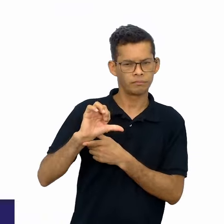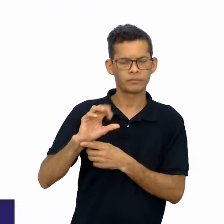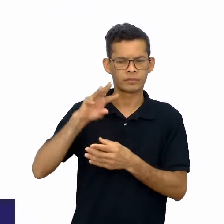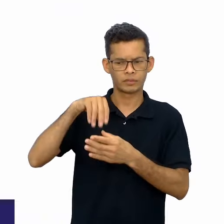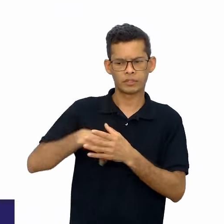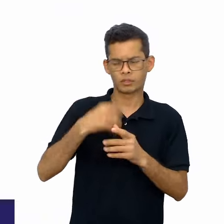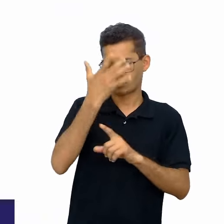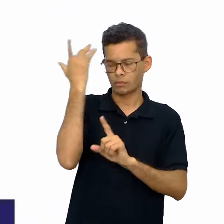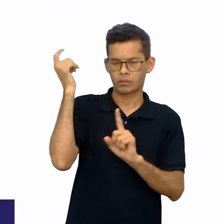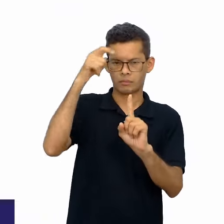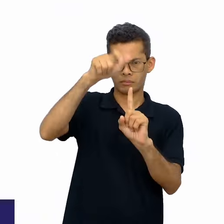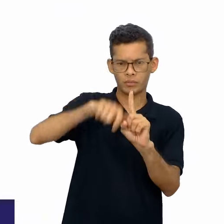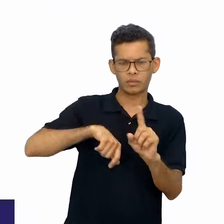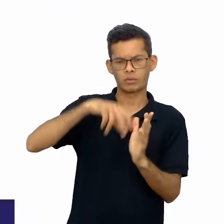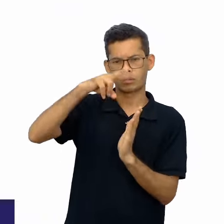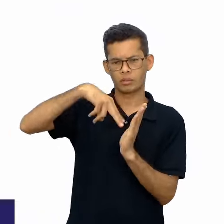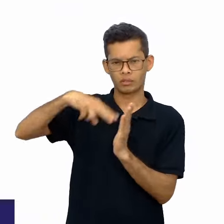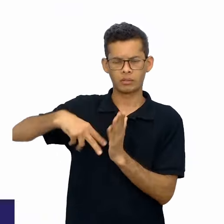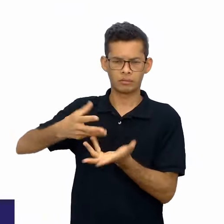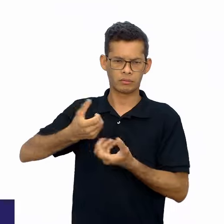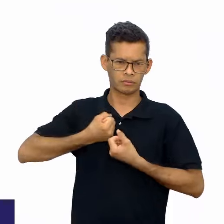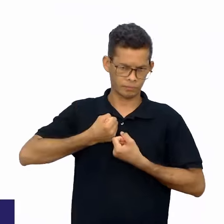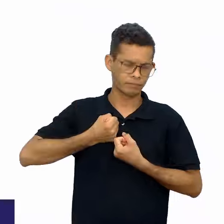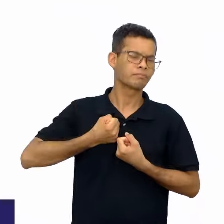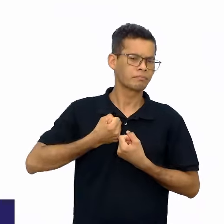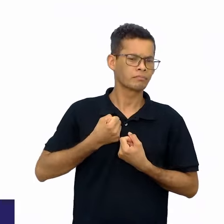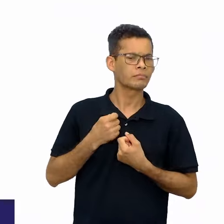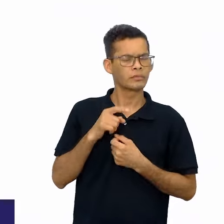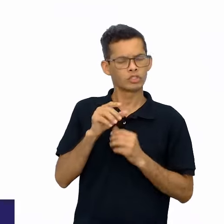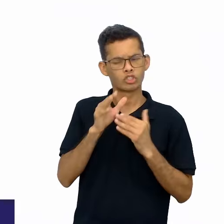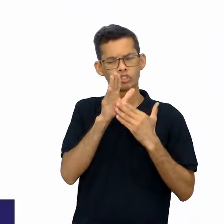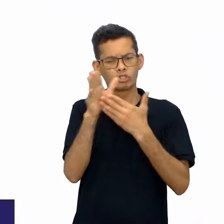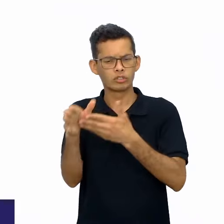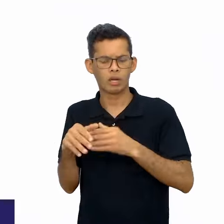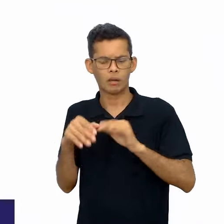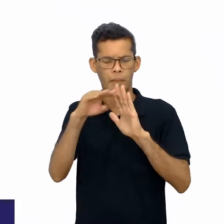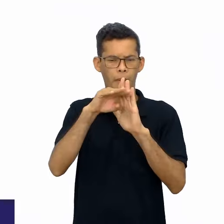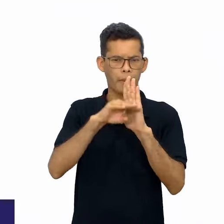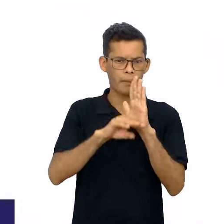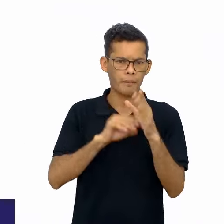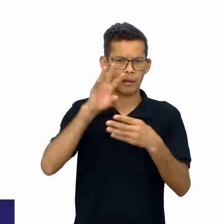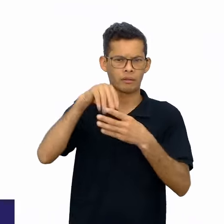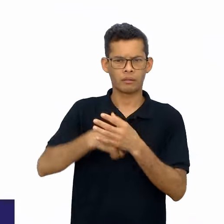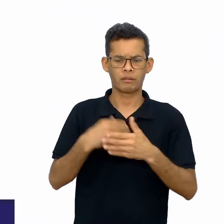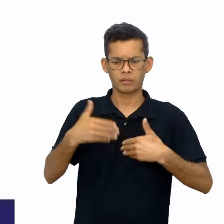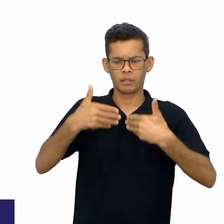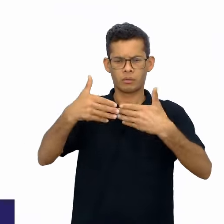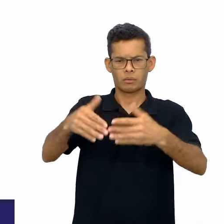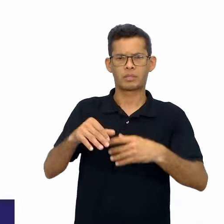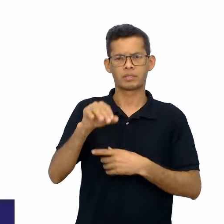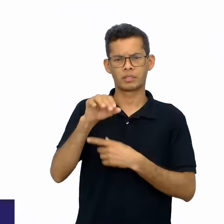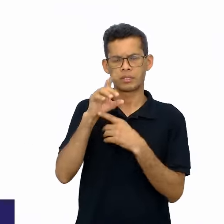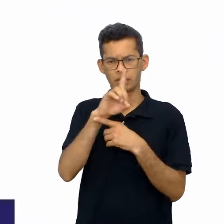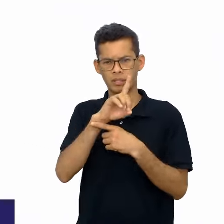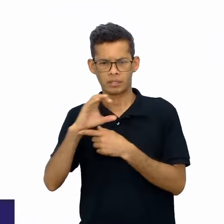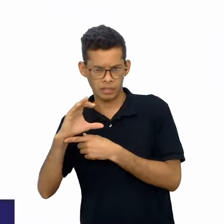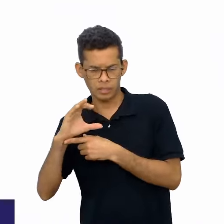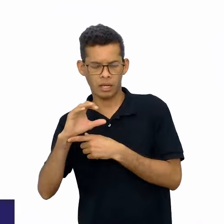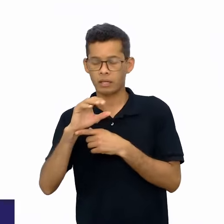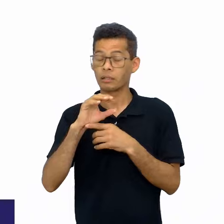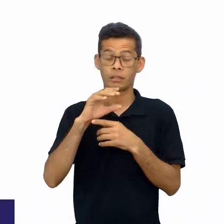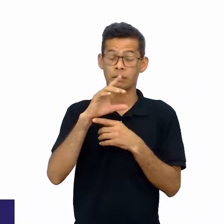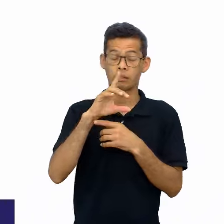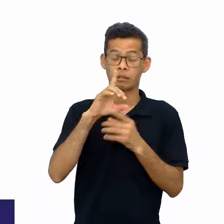interlocutor. Acompanhamos as propostas didáticas da sequência do primeiro, segundo e terceiro ano. Buscamos